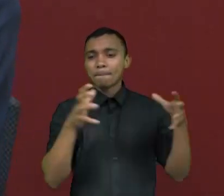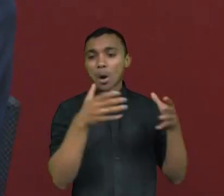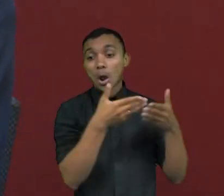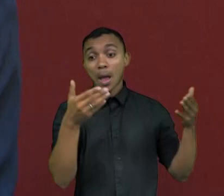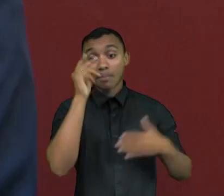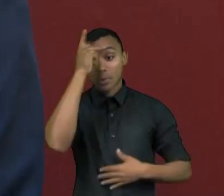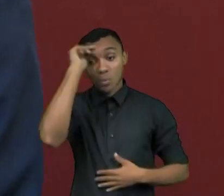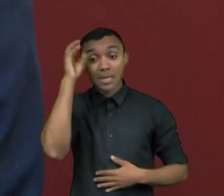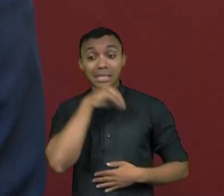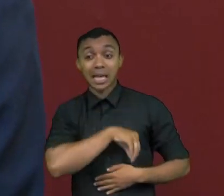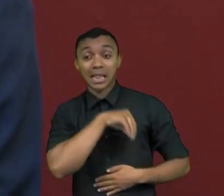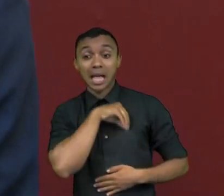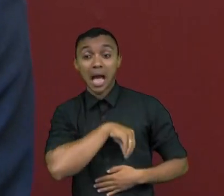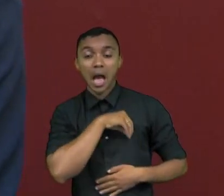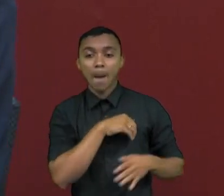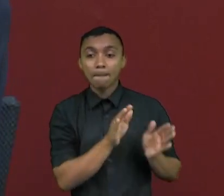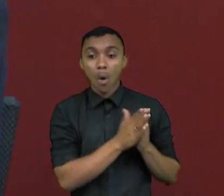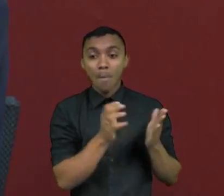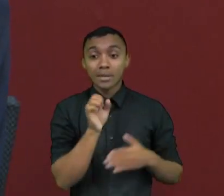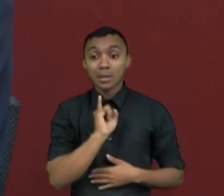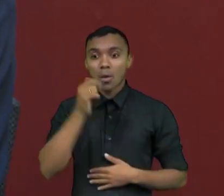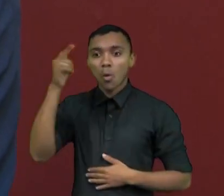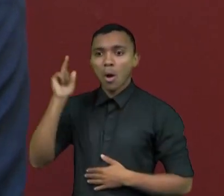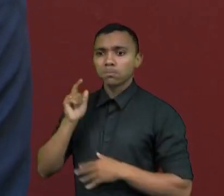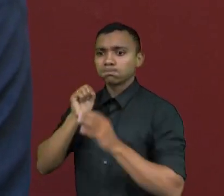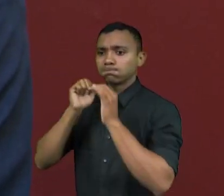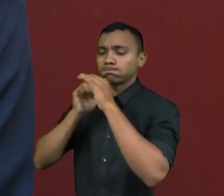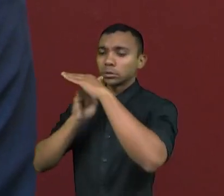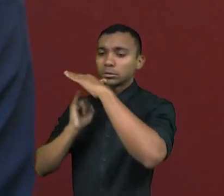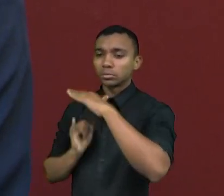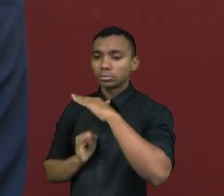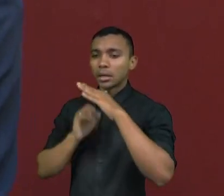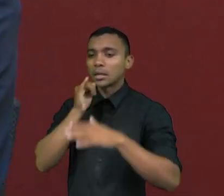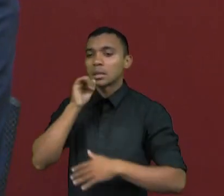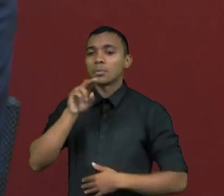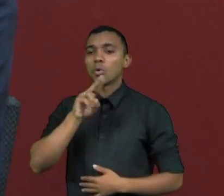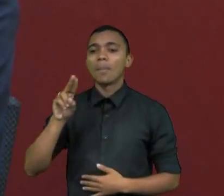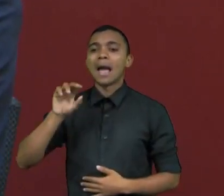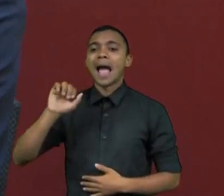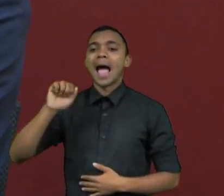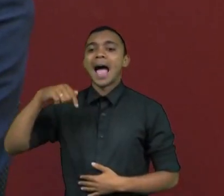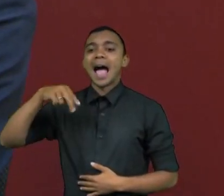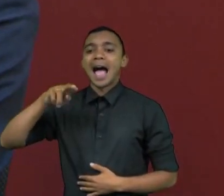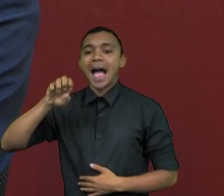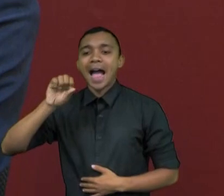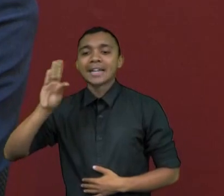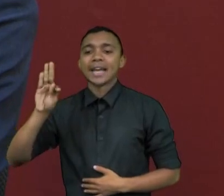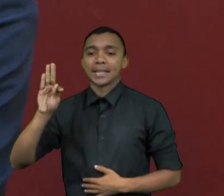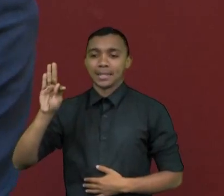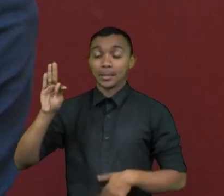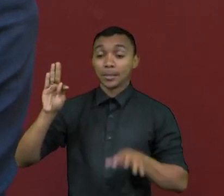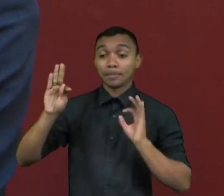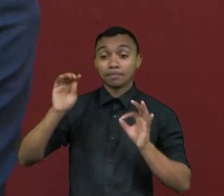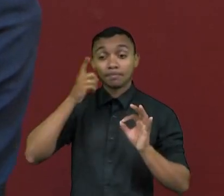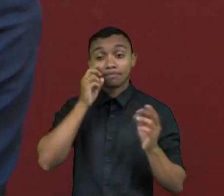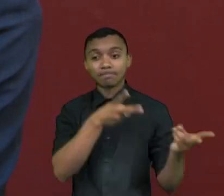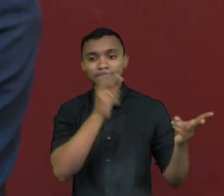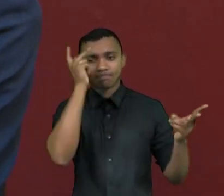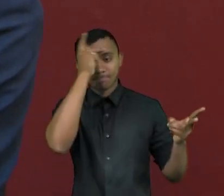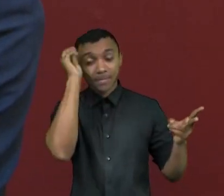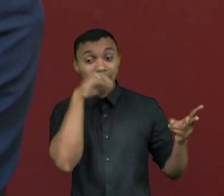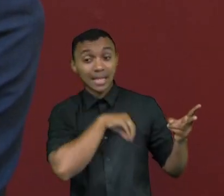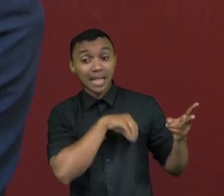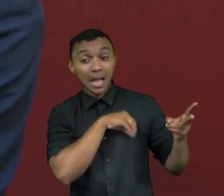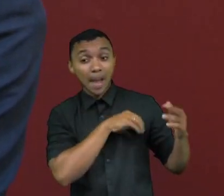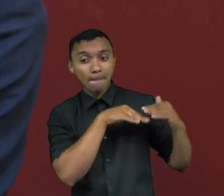de renda mais baixa. Você ia para outros institutos, como, por exemplo, a Quest, onde você via eleitores de renda mais baixa